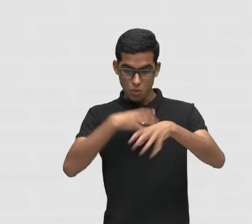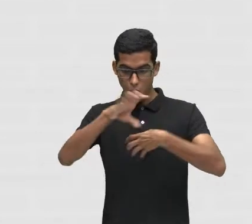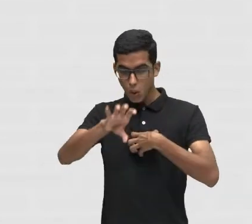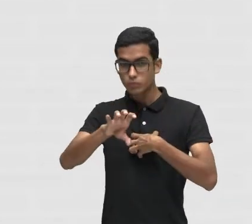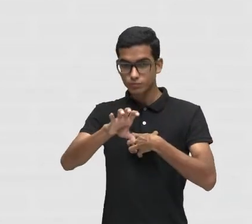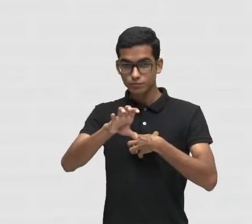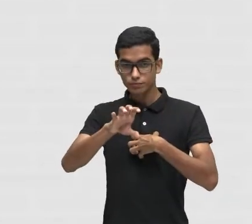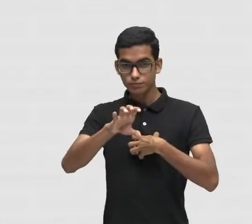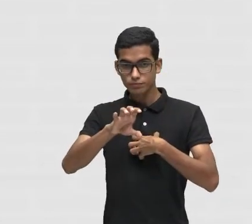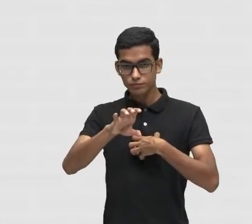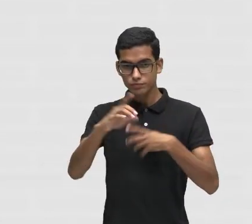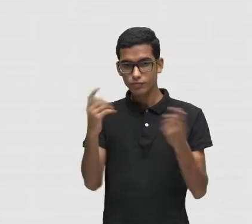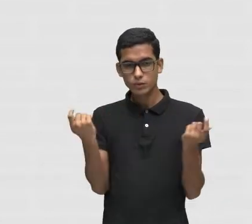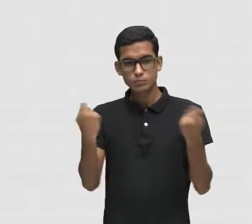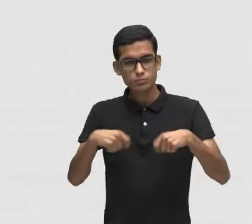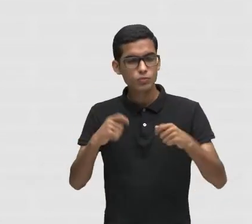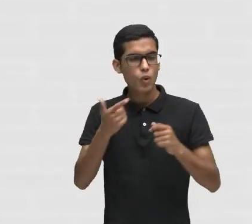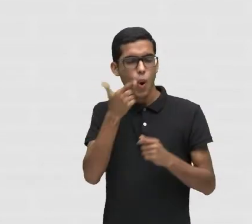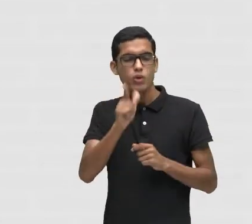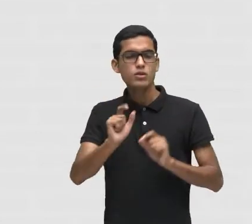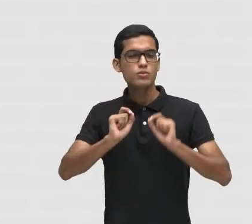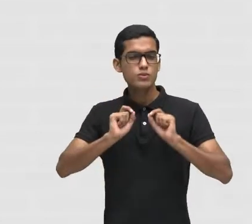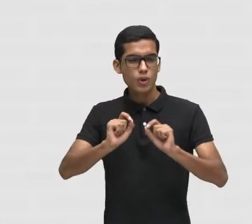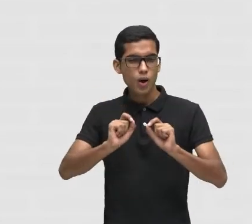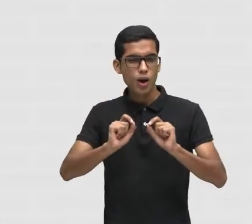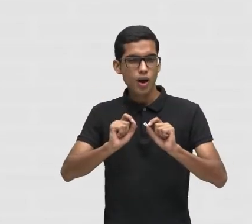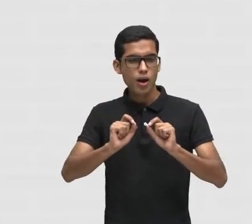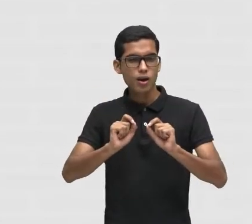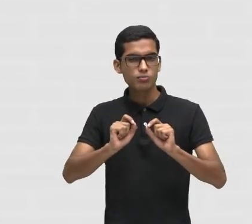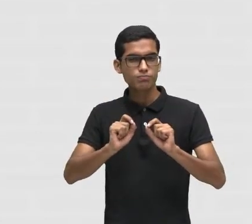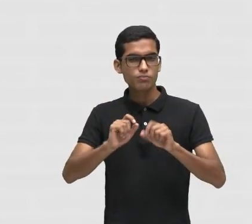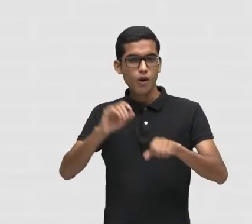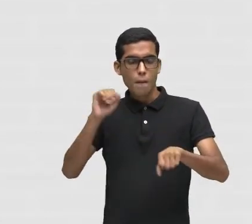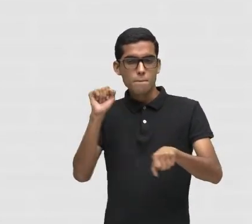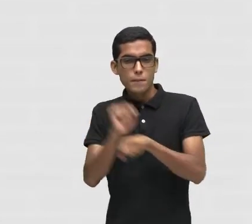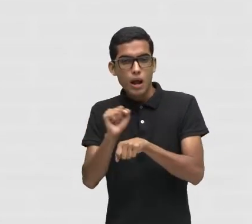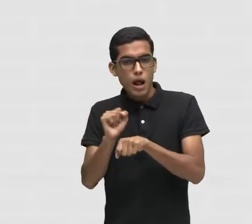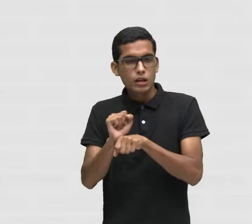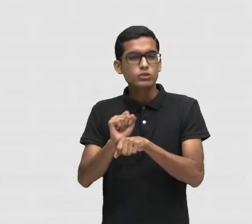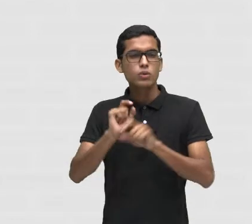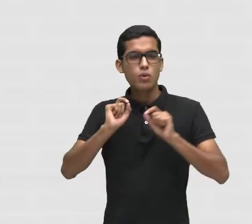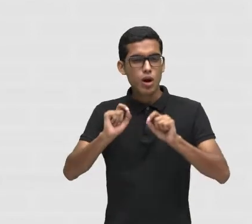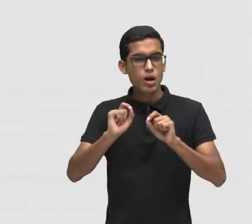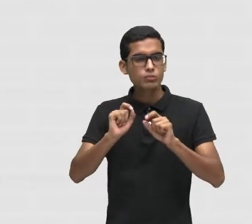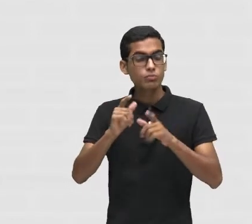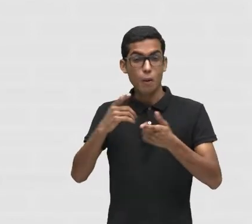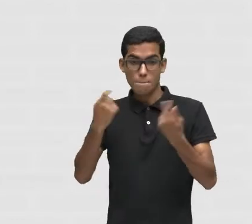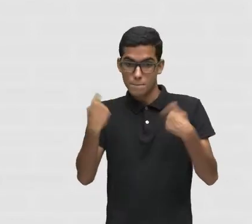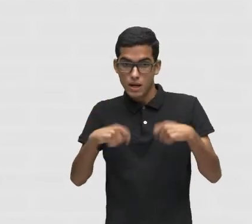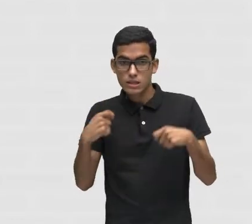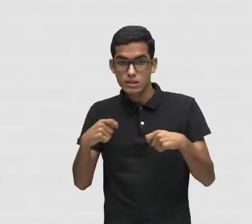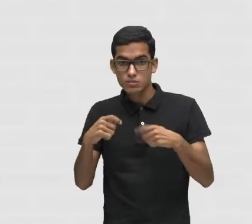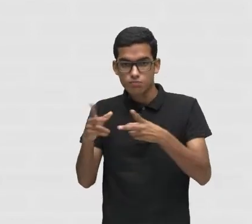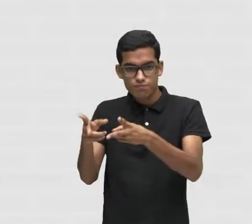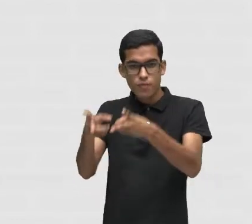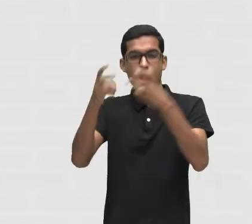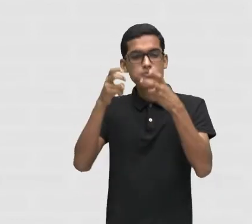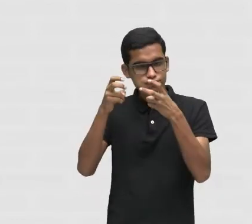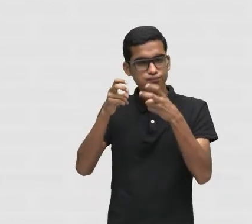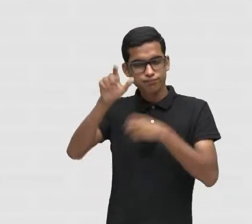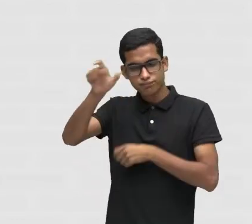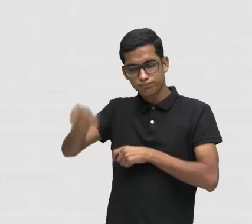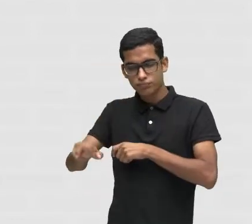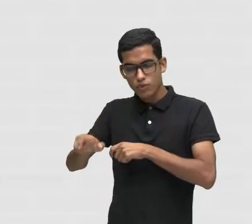Podemos fazer O que Parar De perceber Se no outro É preciso E preciso Limpar